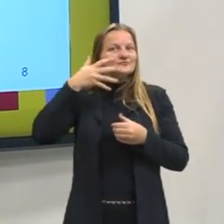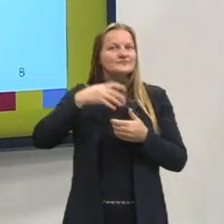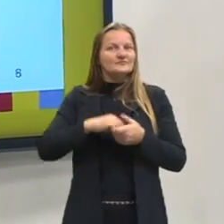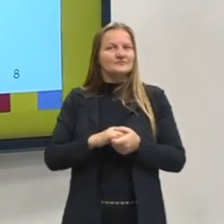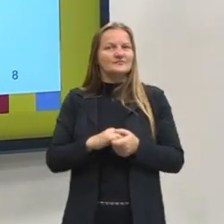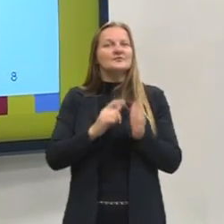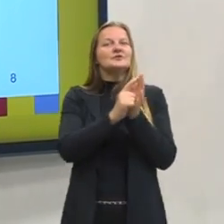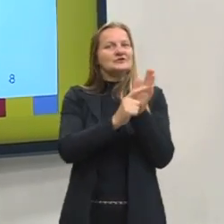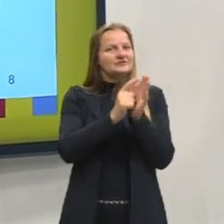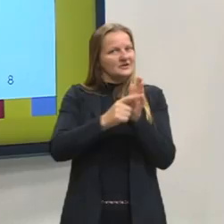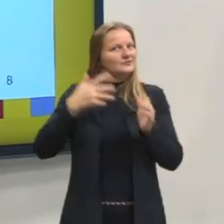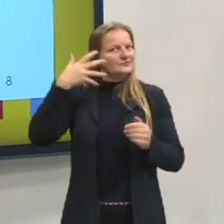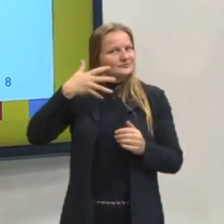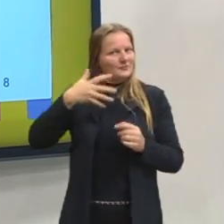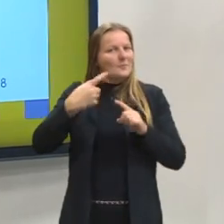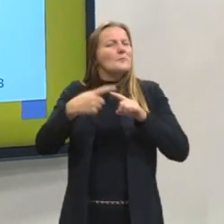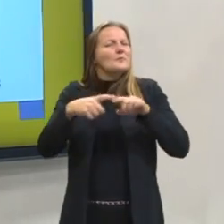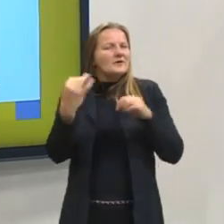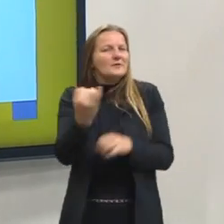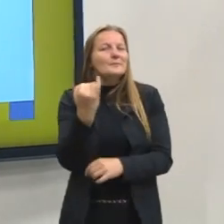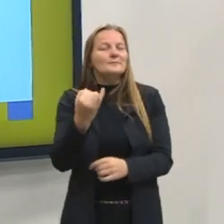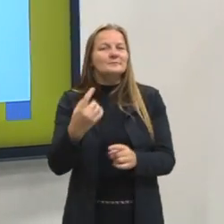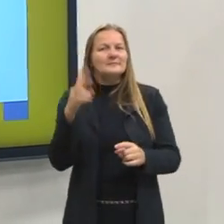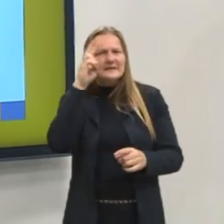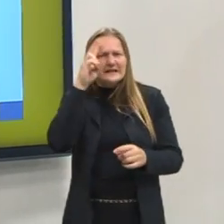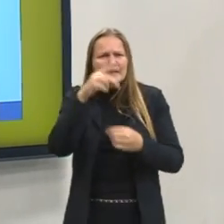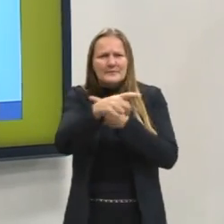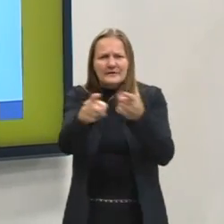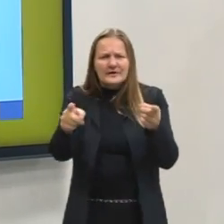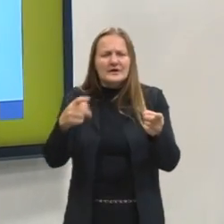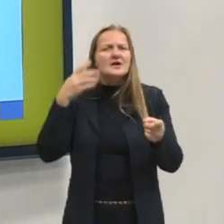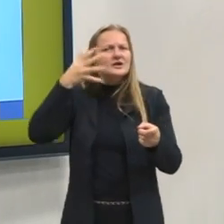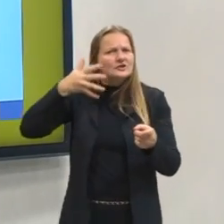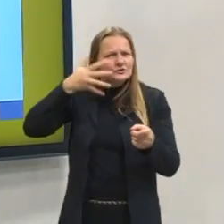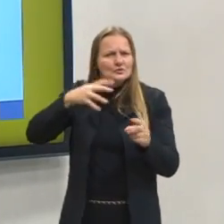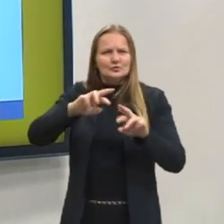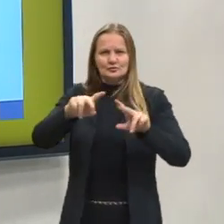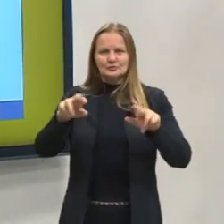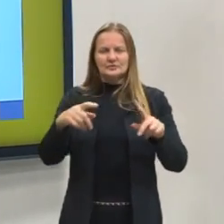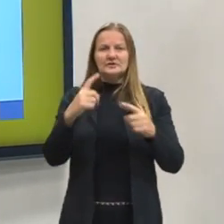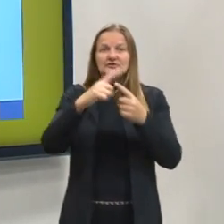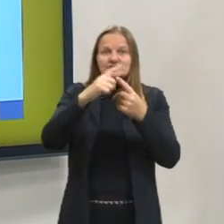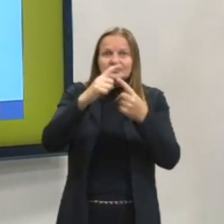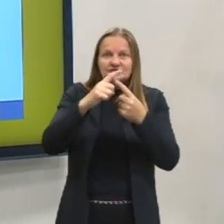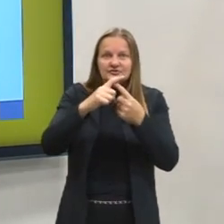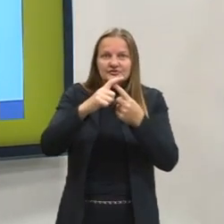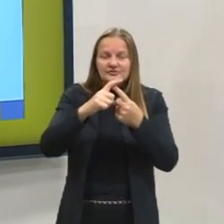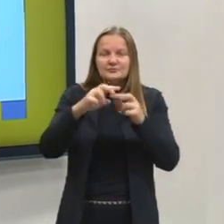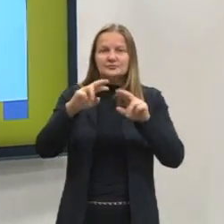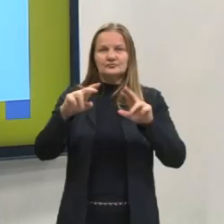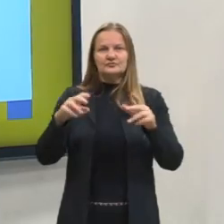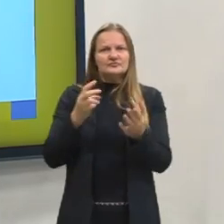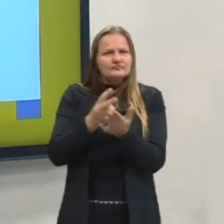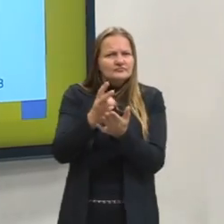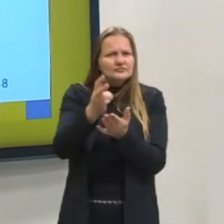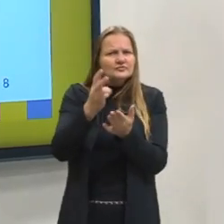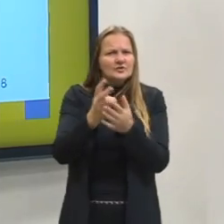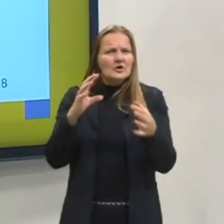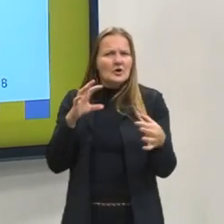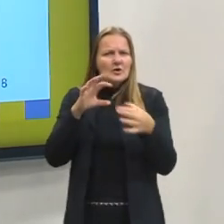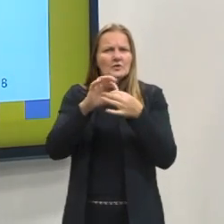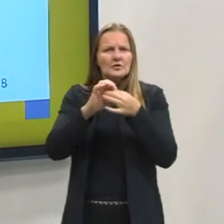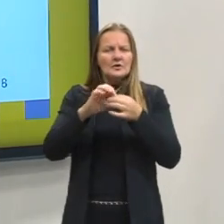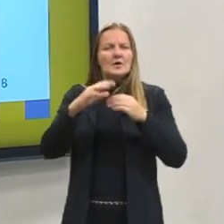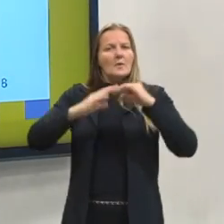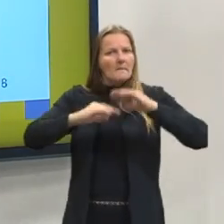gêneros do discurso. Lembrem, gêneros do discurso, tipos relativamente estáveis, ligados